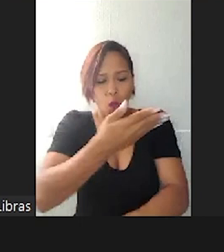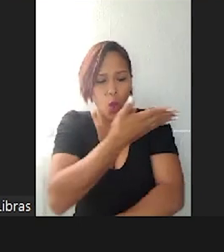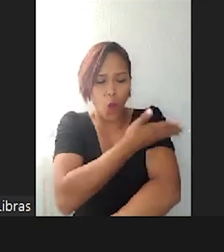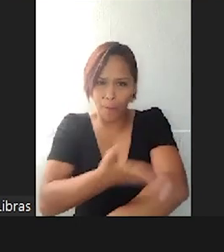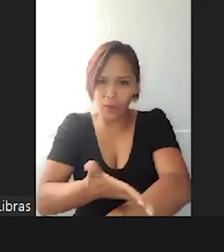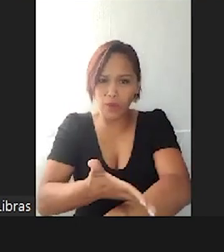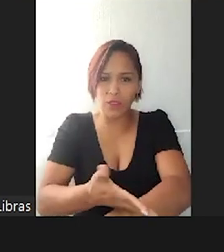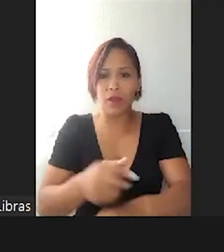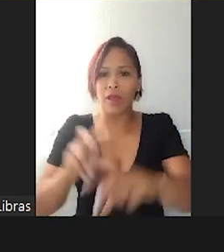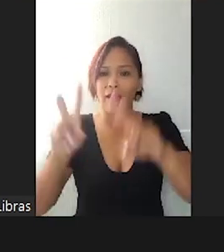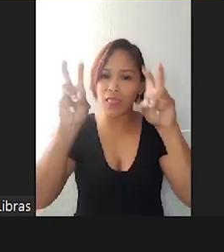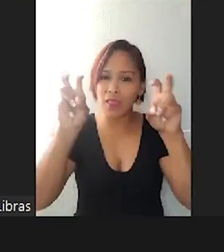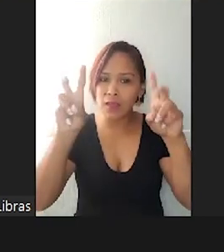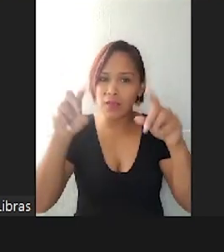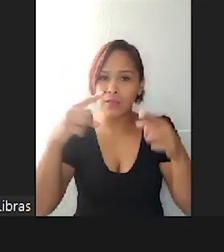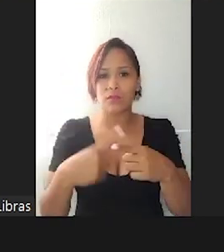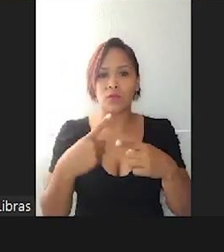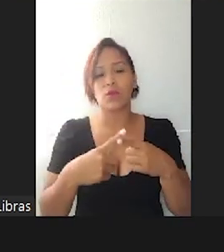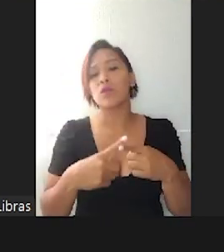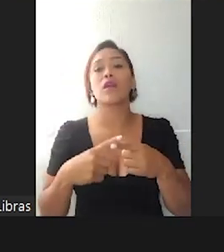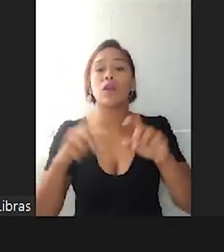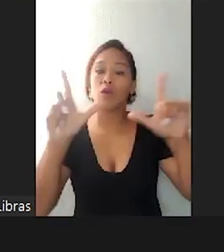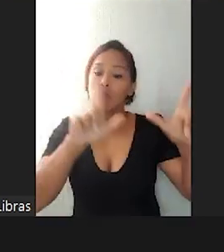aspas, tá? É o que está aqui no slide.